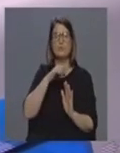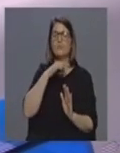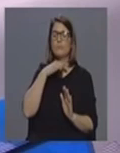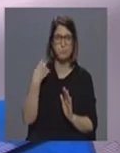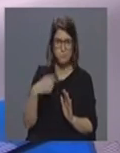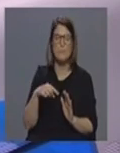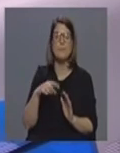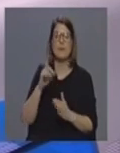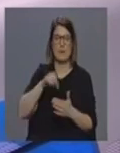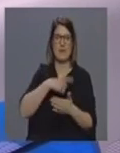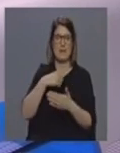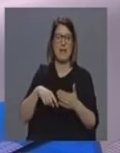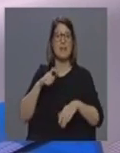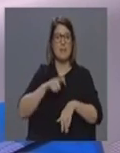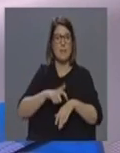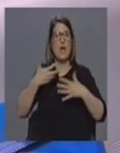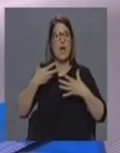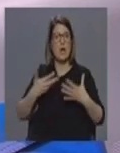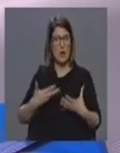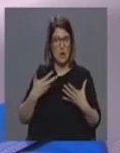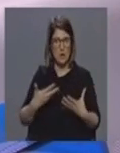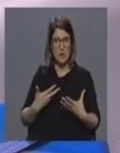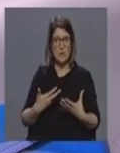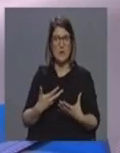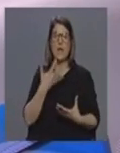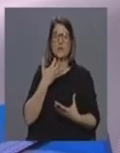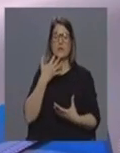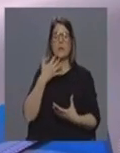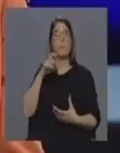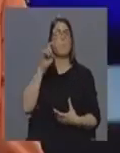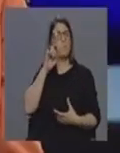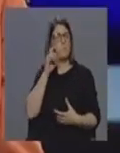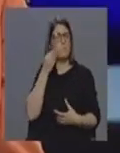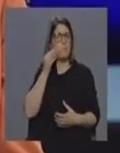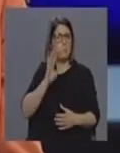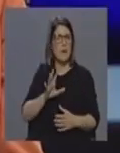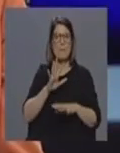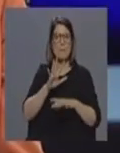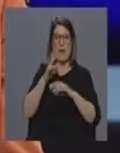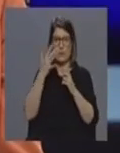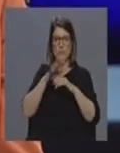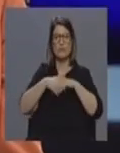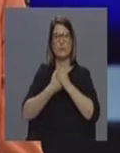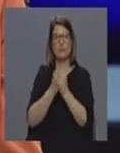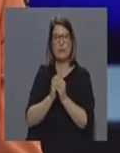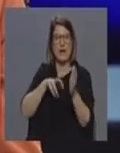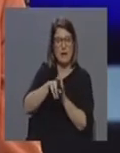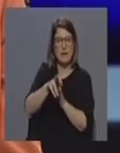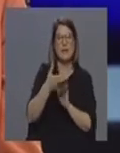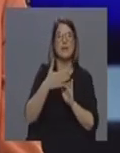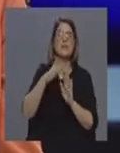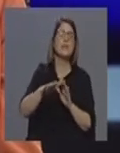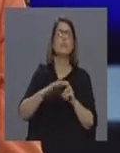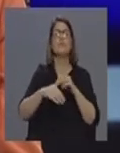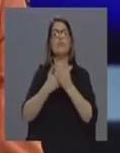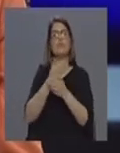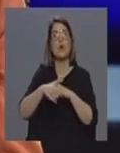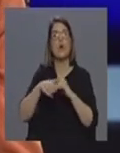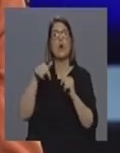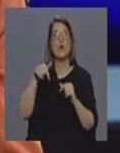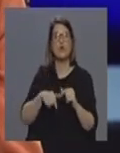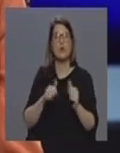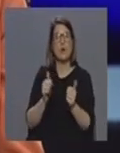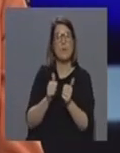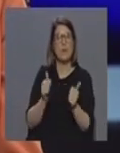canceladas neste momento com todas as precauções que devem ter desinfetar as mãos à entrada e à saída o que nós fizemos hoje foi restringir os